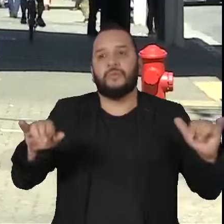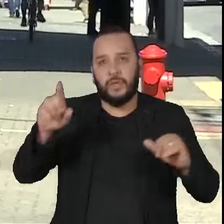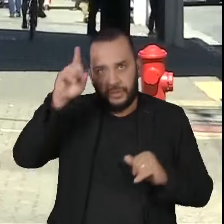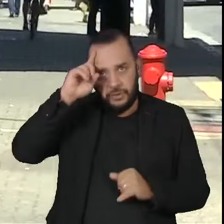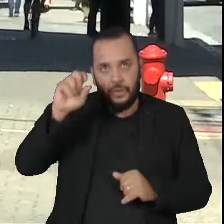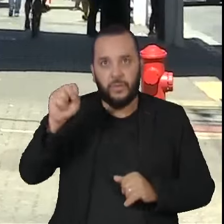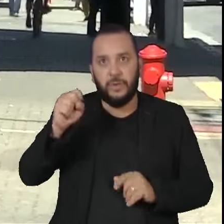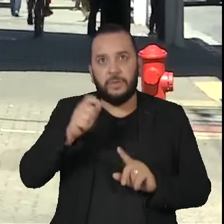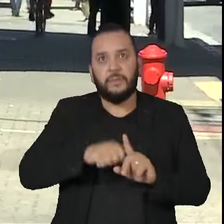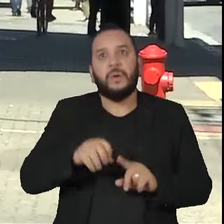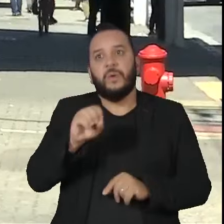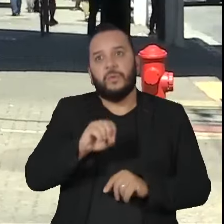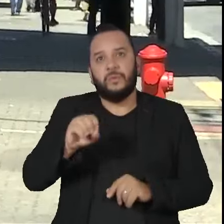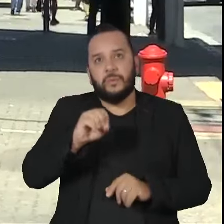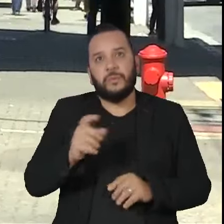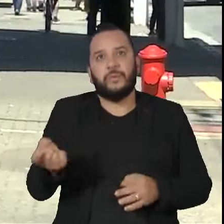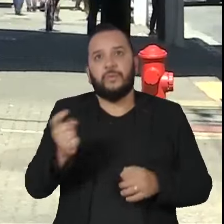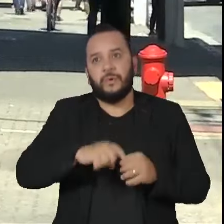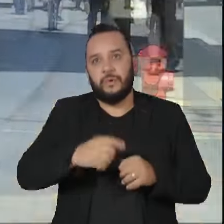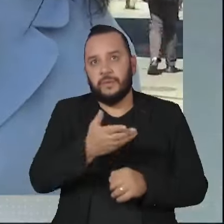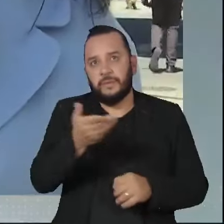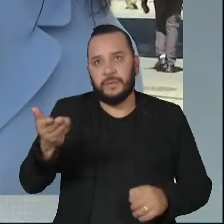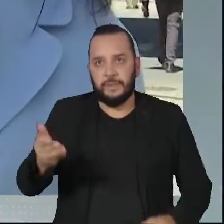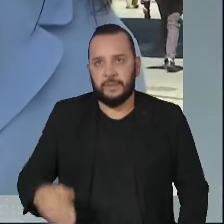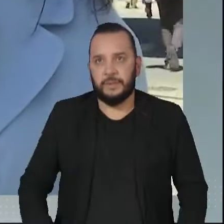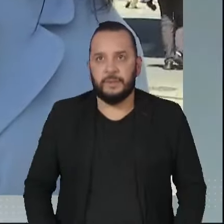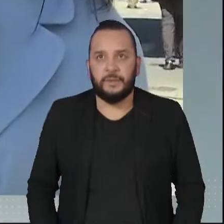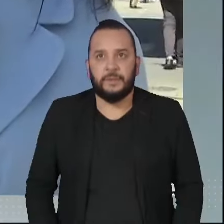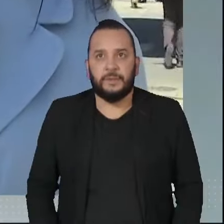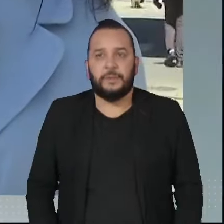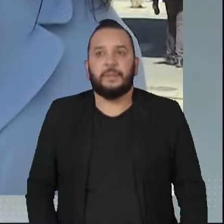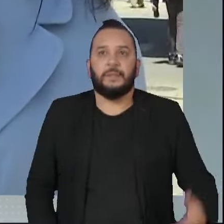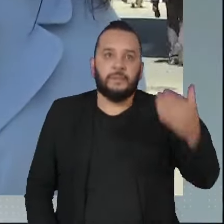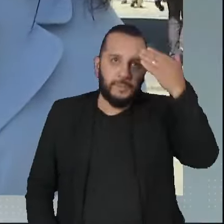8 de outubro. É com vocês no estúdio. Obrigada, Laís. Boa tarde.